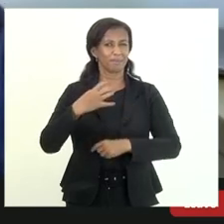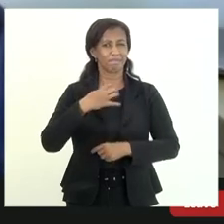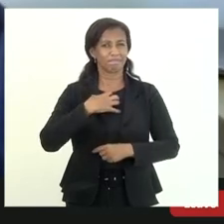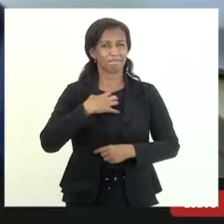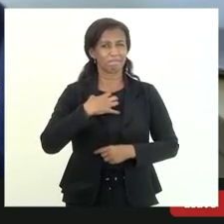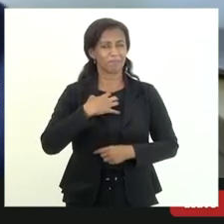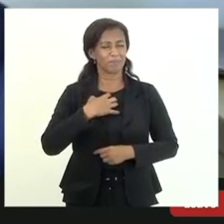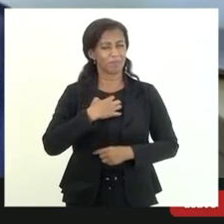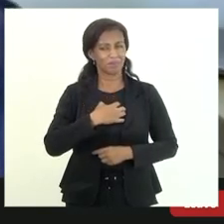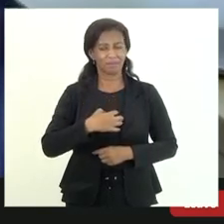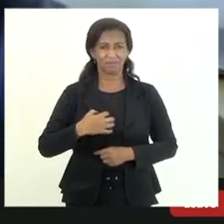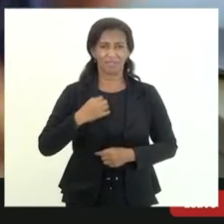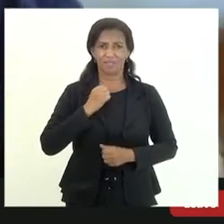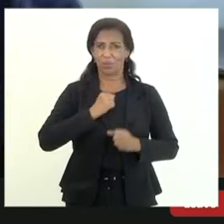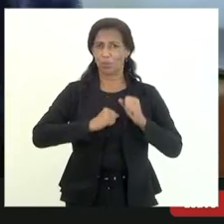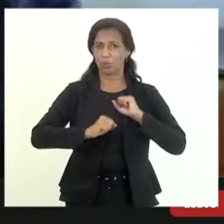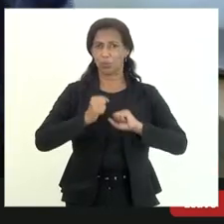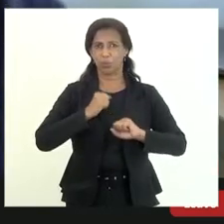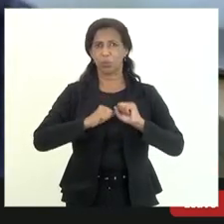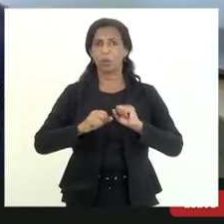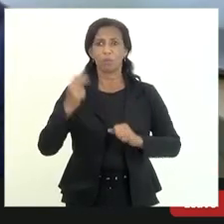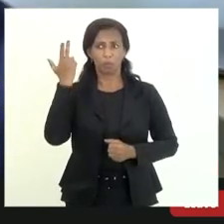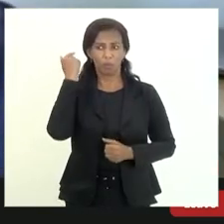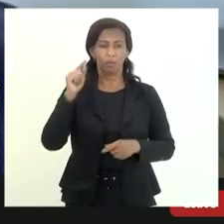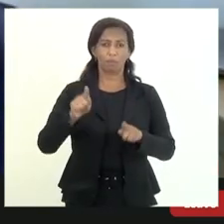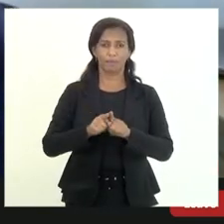e para o Eleomar também